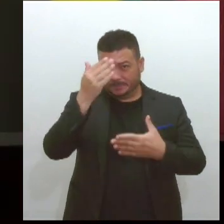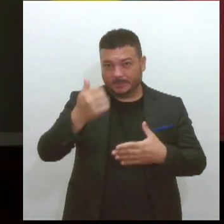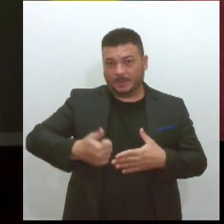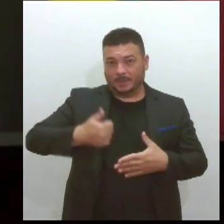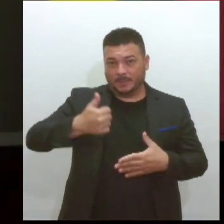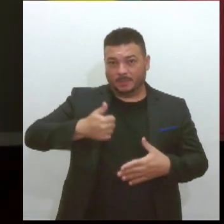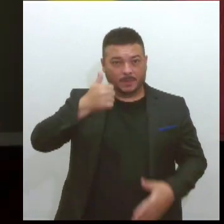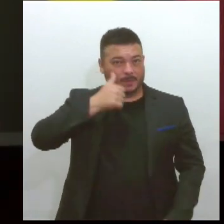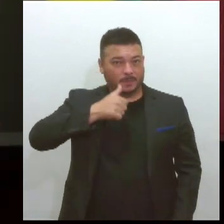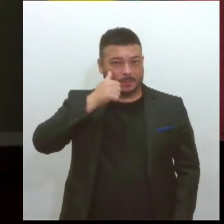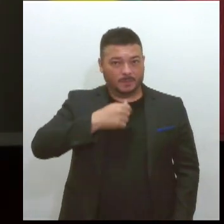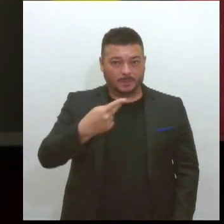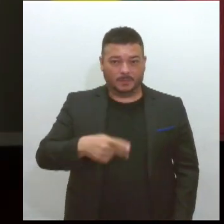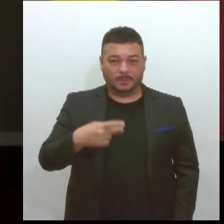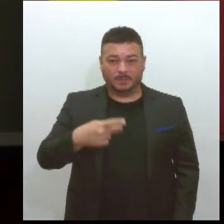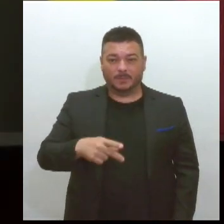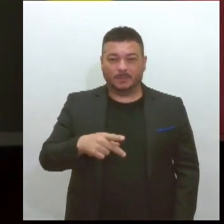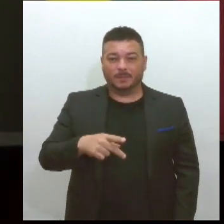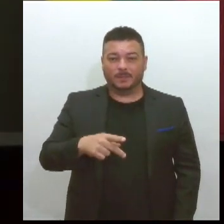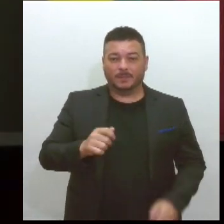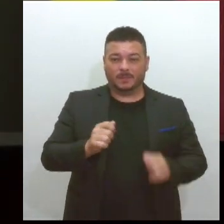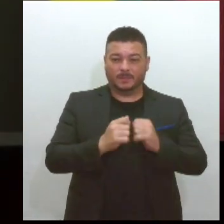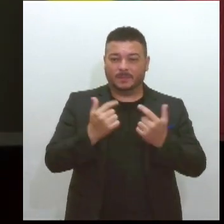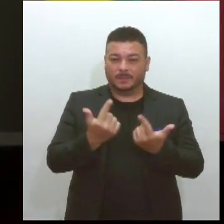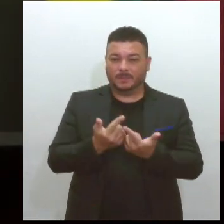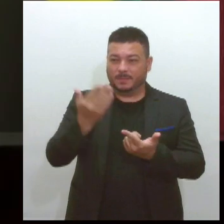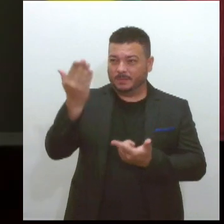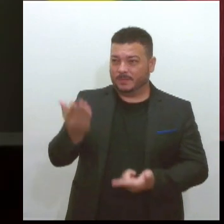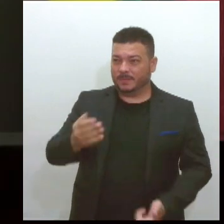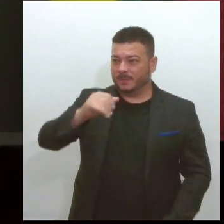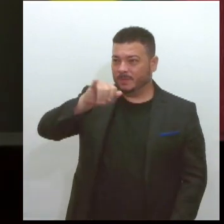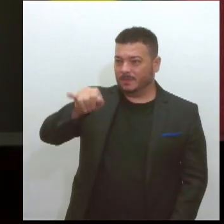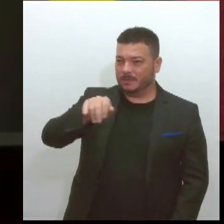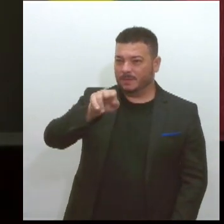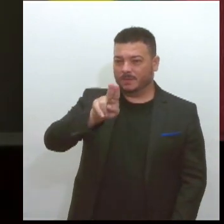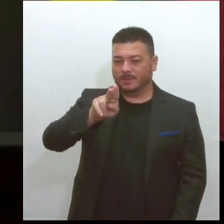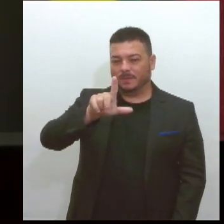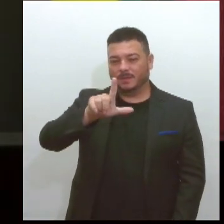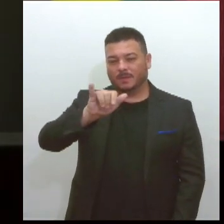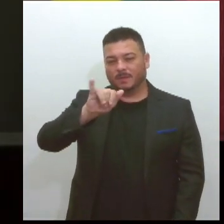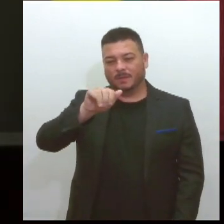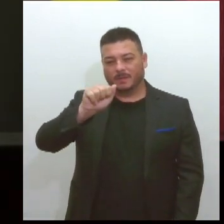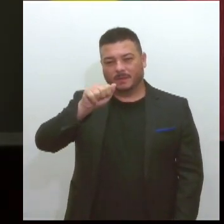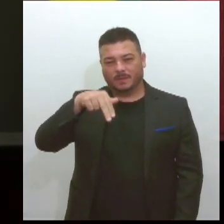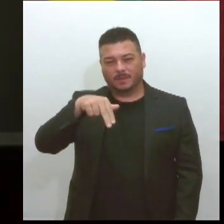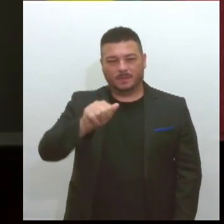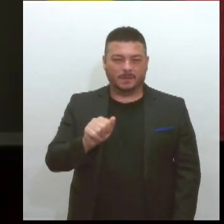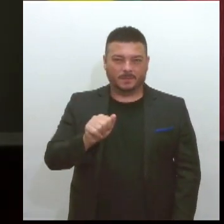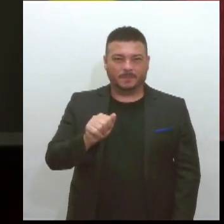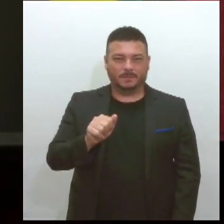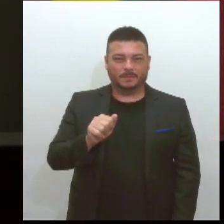Assembleia, a nossa querida Juliana, por ter feito esse